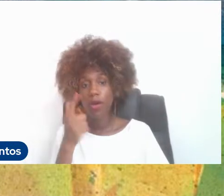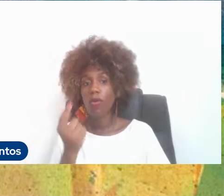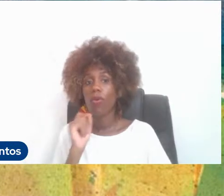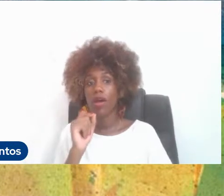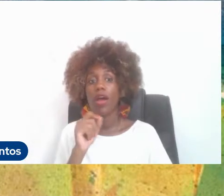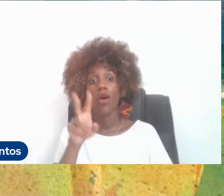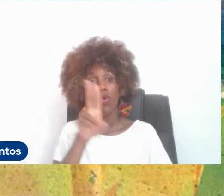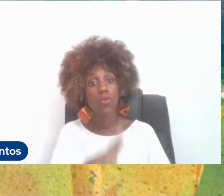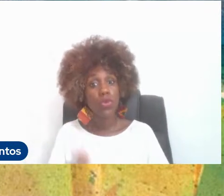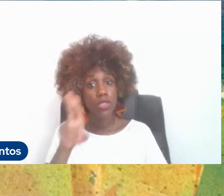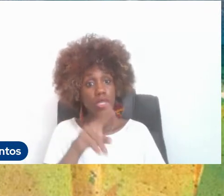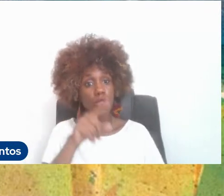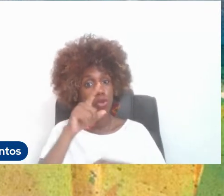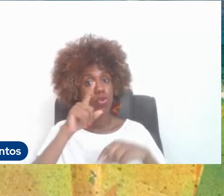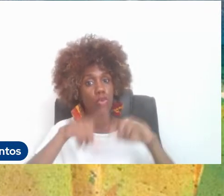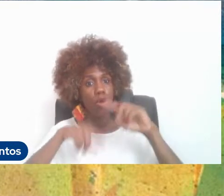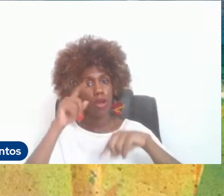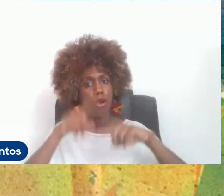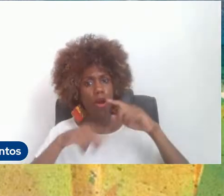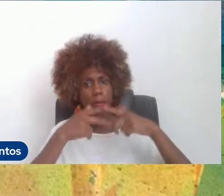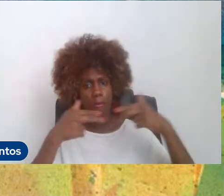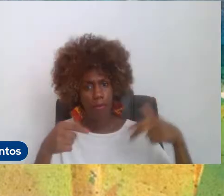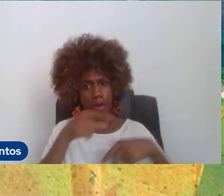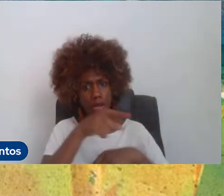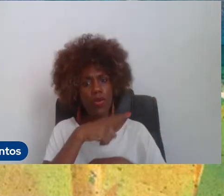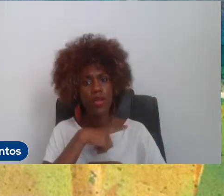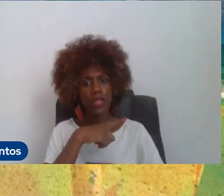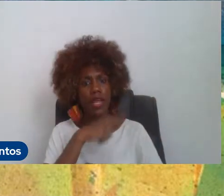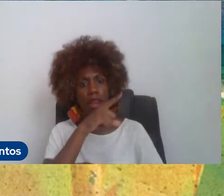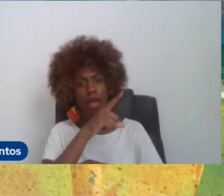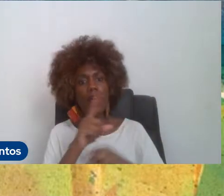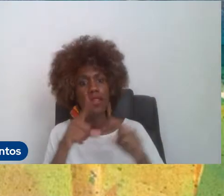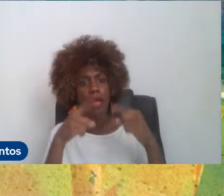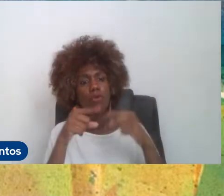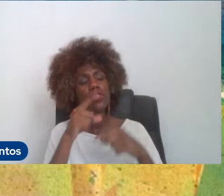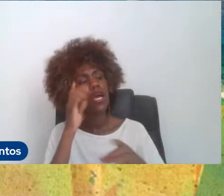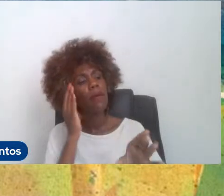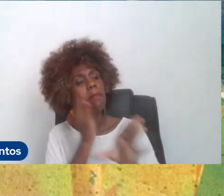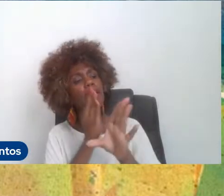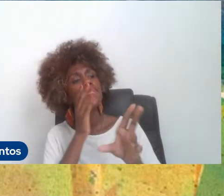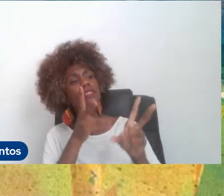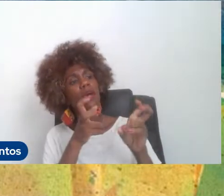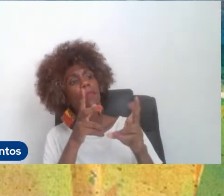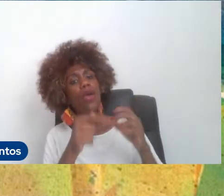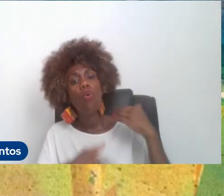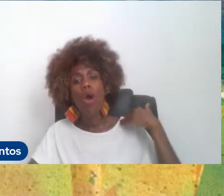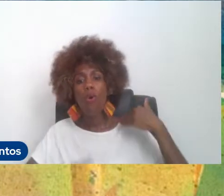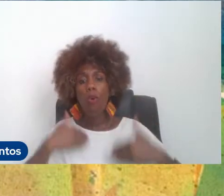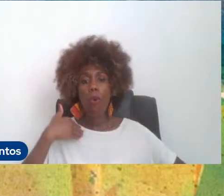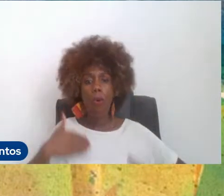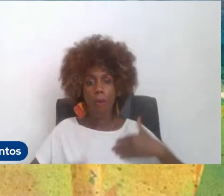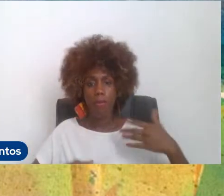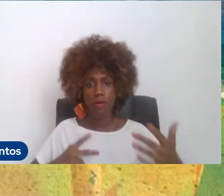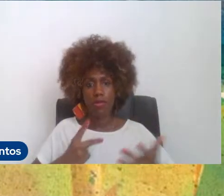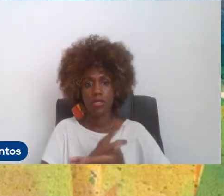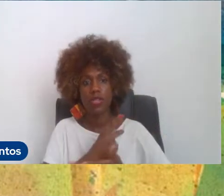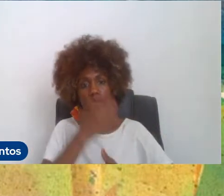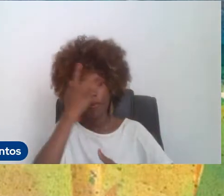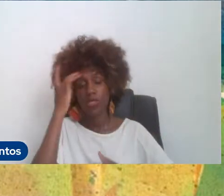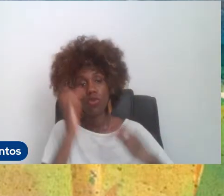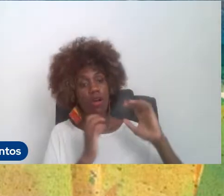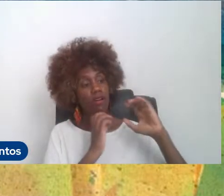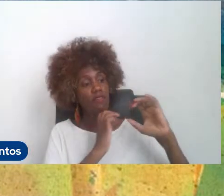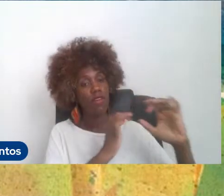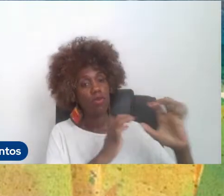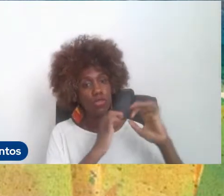utilização do MoCap para a gente poder identificar um pouco melhor o que acontece de fato no corpo do flautista. Então,